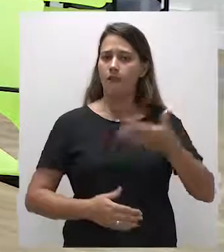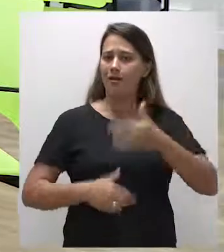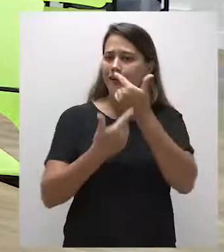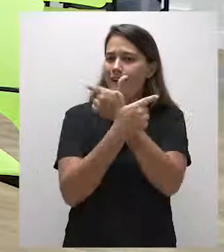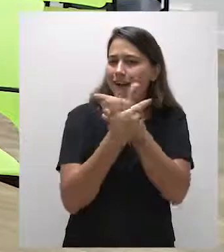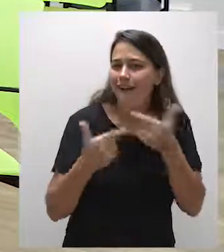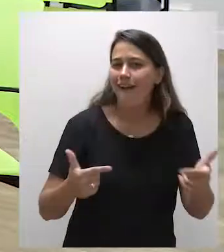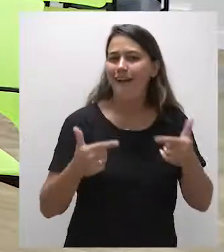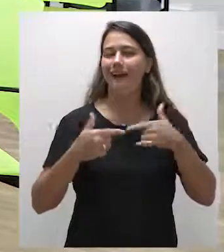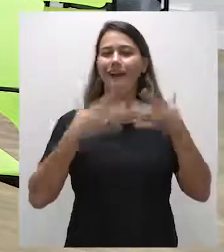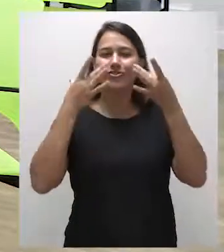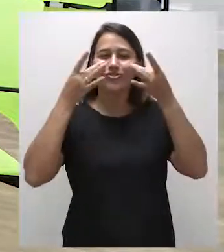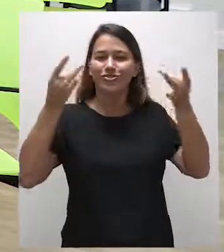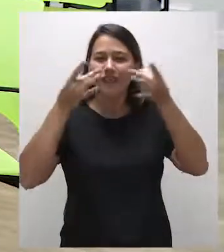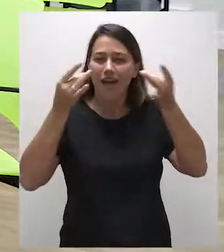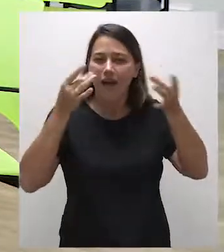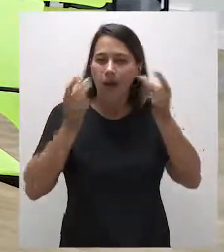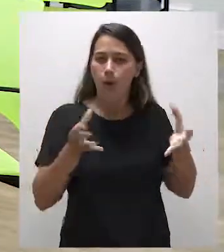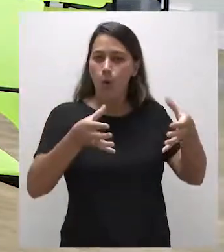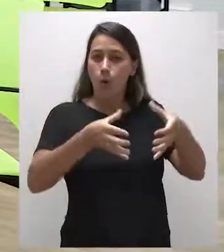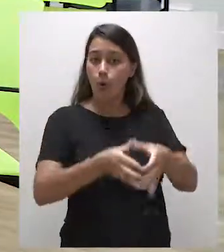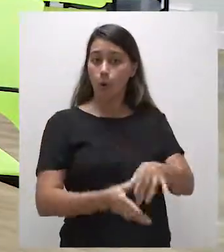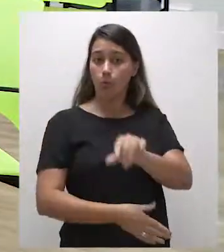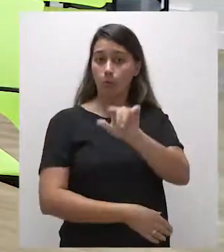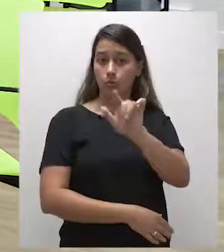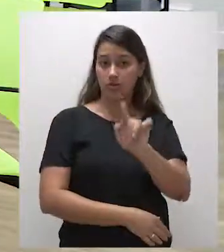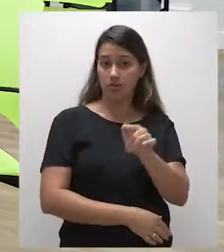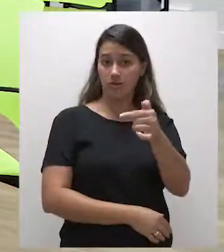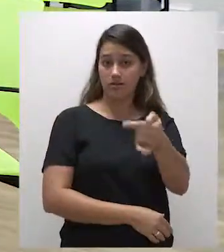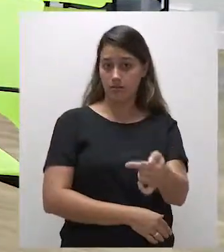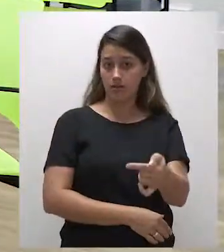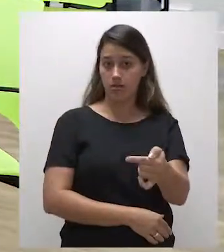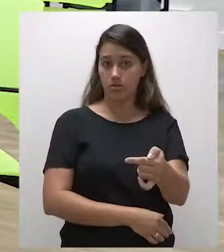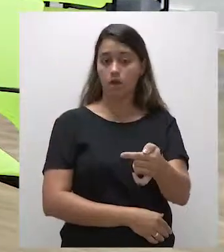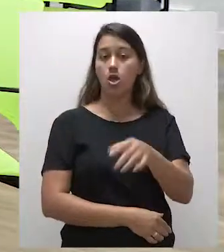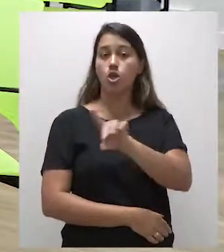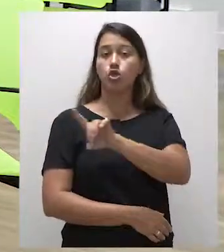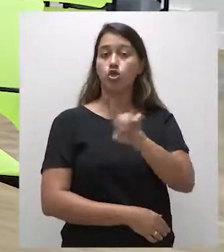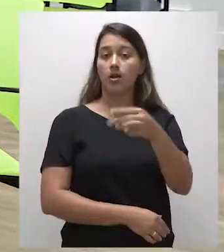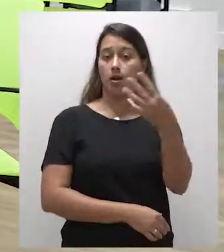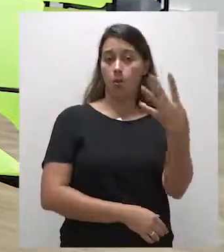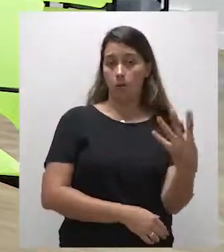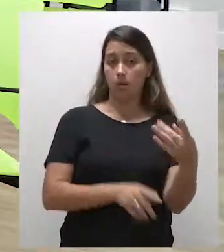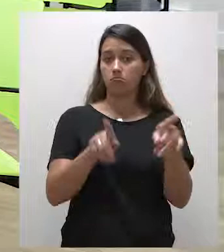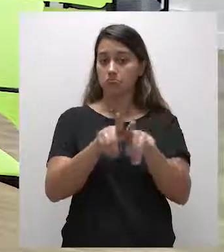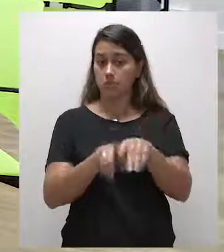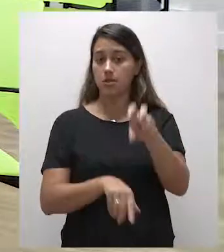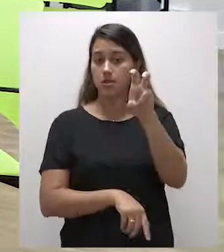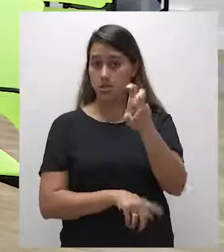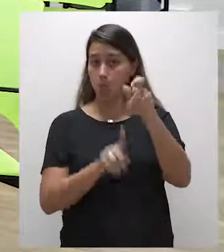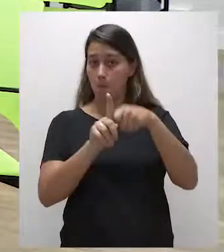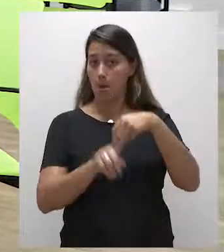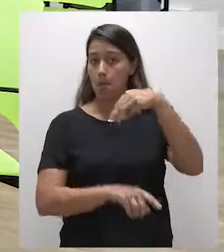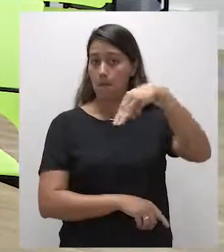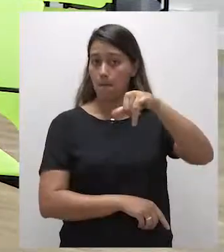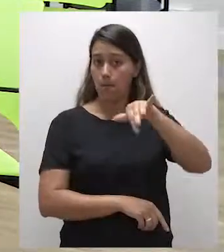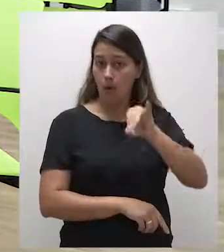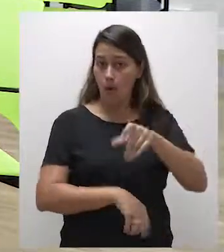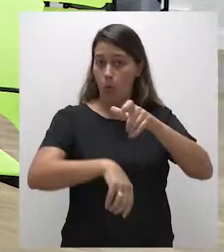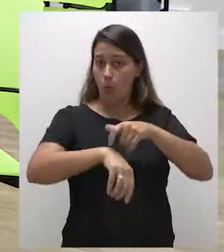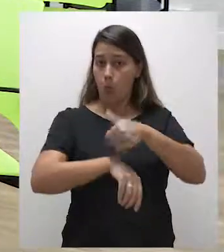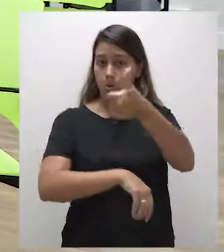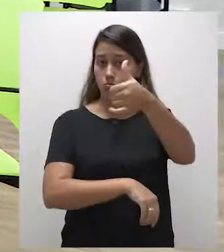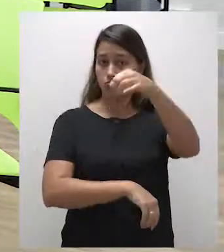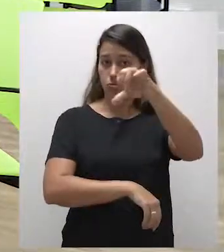Venha se divertir com mais um espetáculo de sucesso da Companhia de Comédia G7. Nos próximos dias, 4 e 5 de maio, às